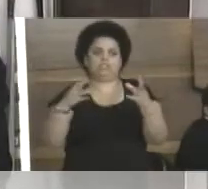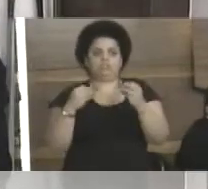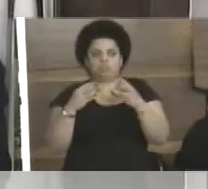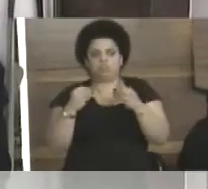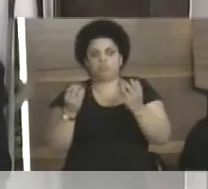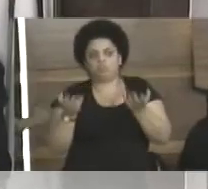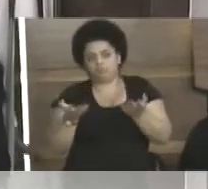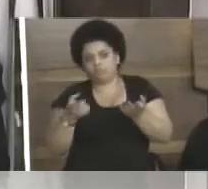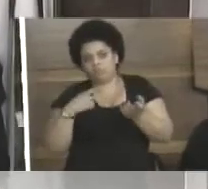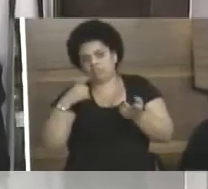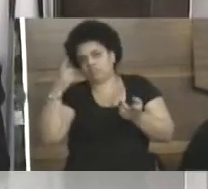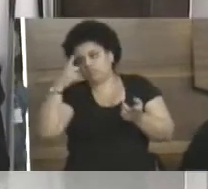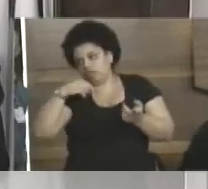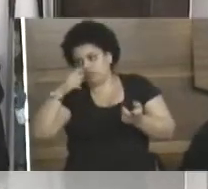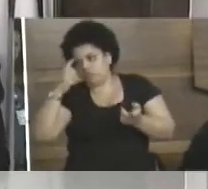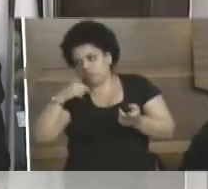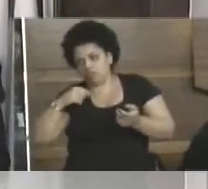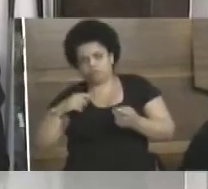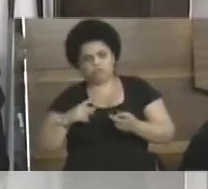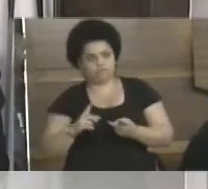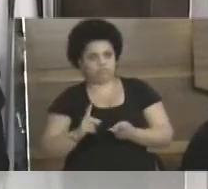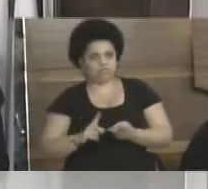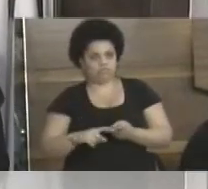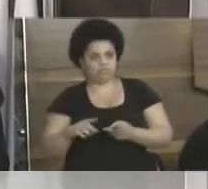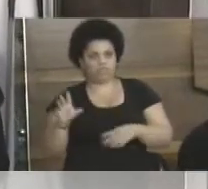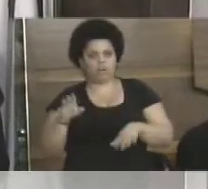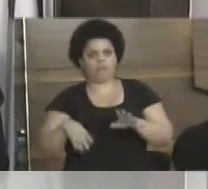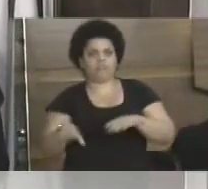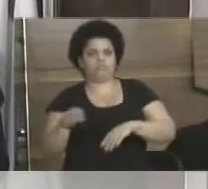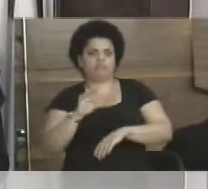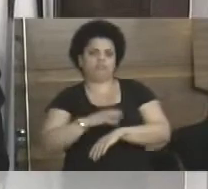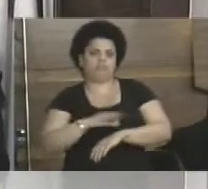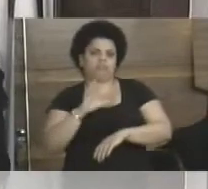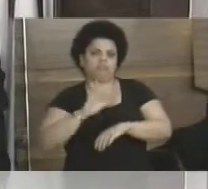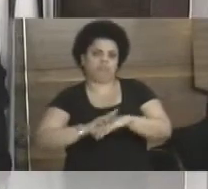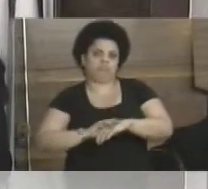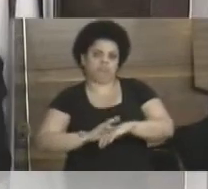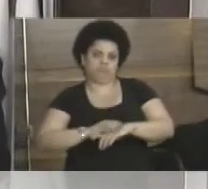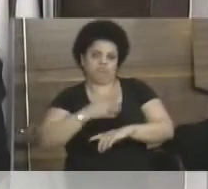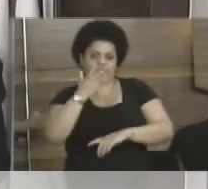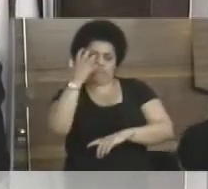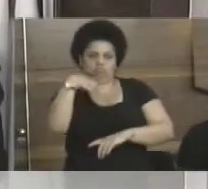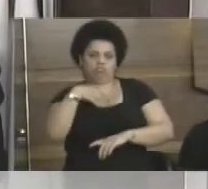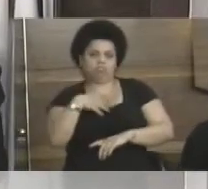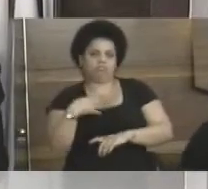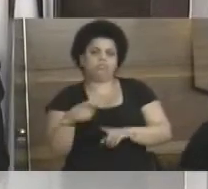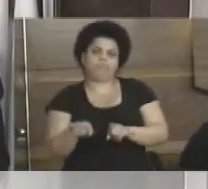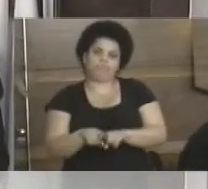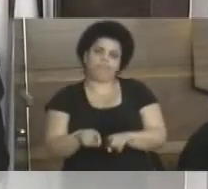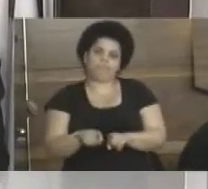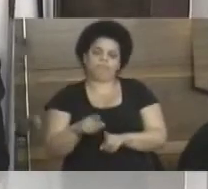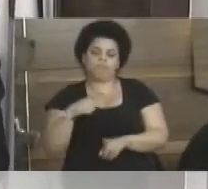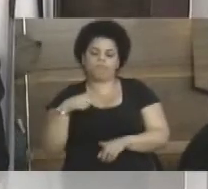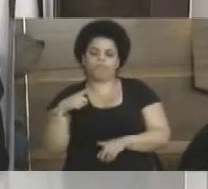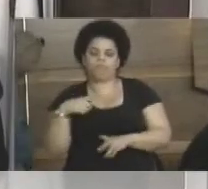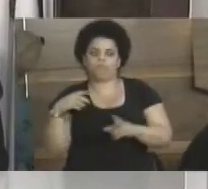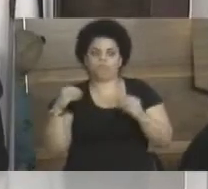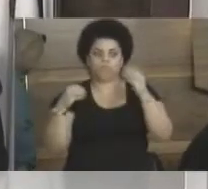de gripe, de infecção com essa chikungunya e outras